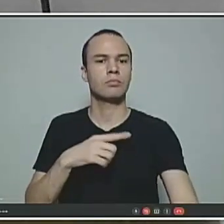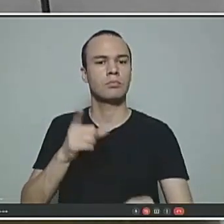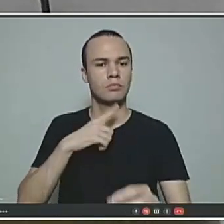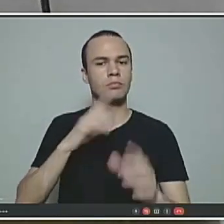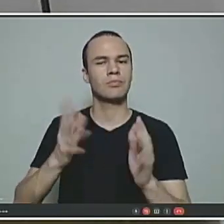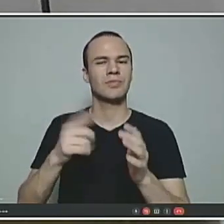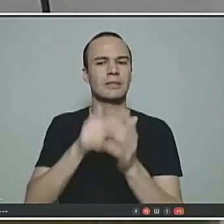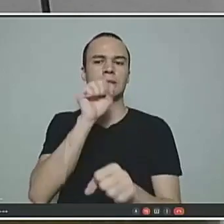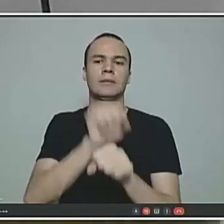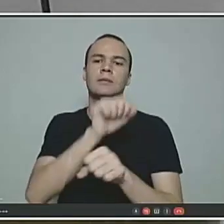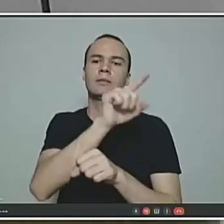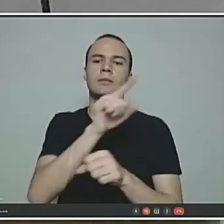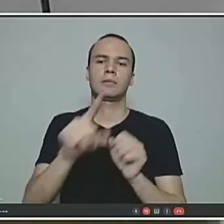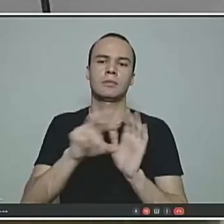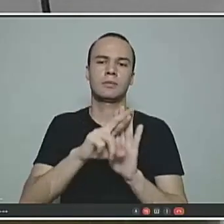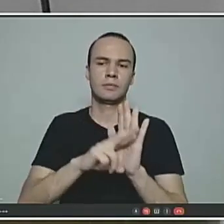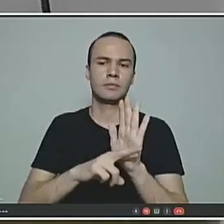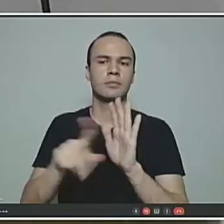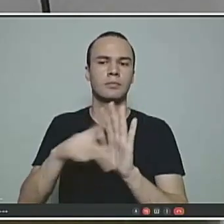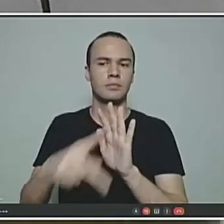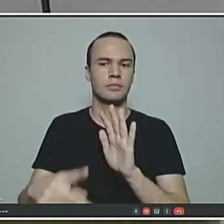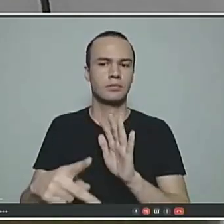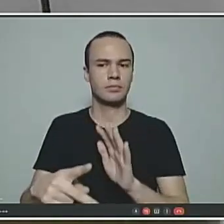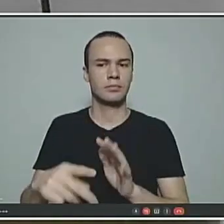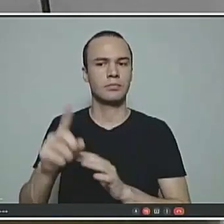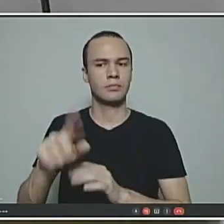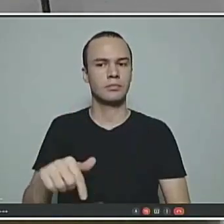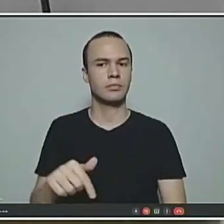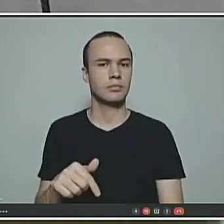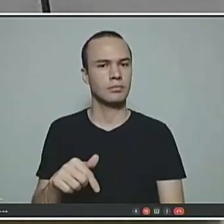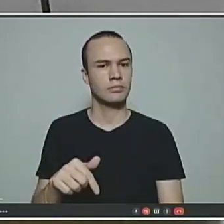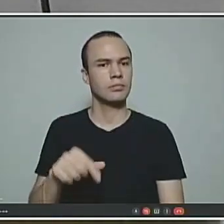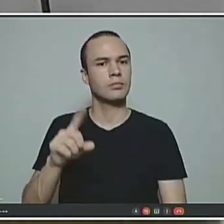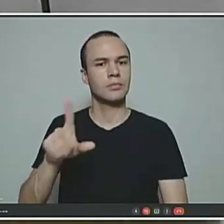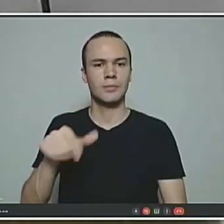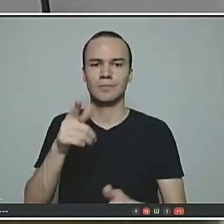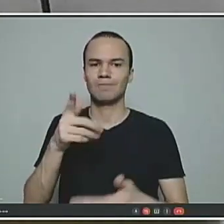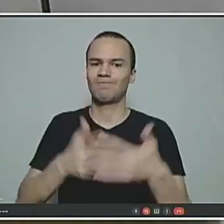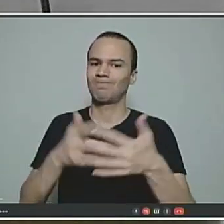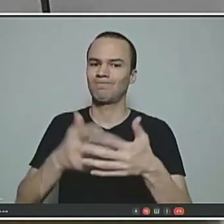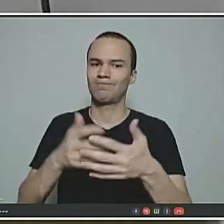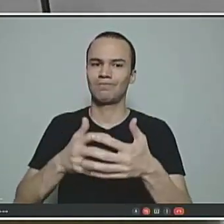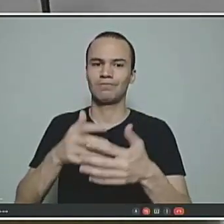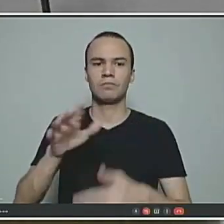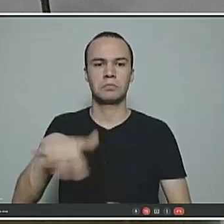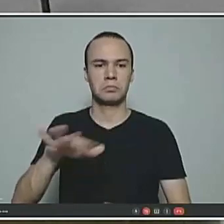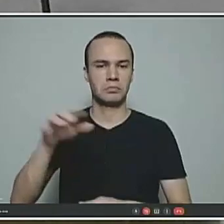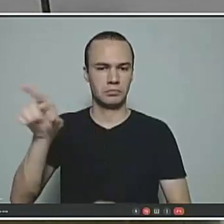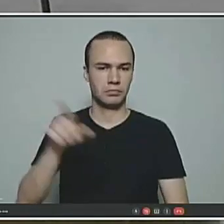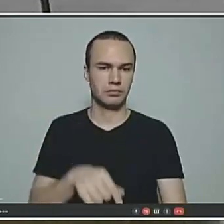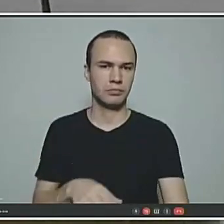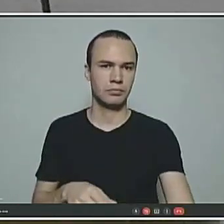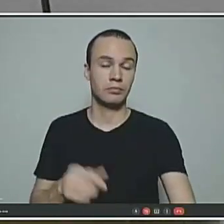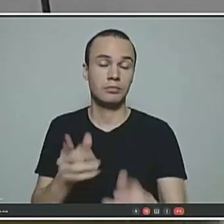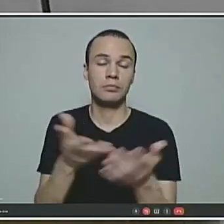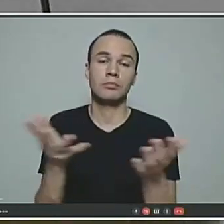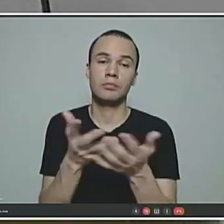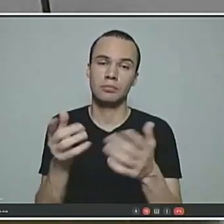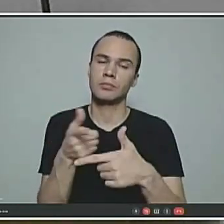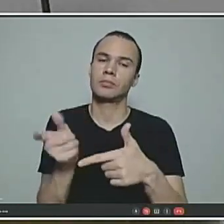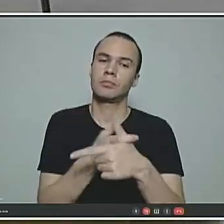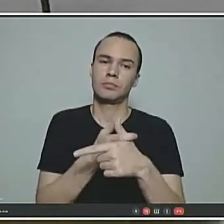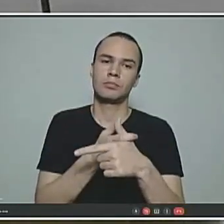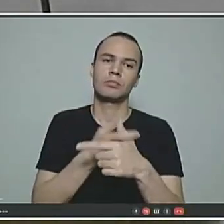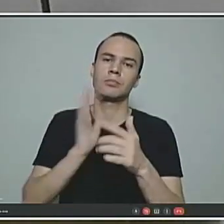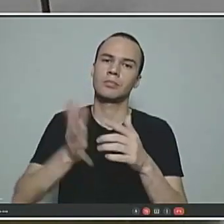estagnado a norma jurídica municipal, e que também trouxe um grande prejuízo para o nosso fundo de previdência. Hoje a dívida está lá no